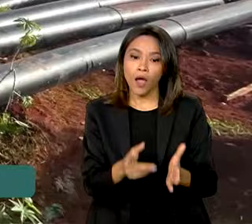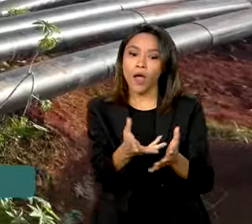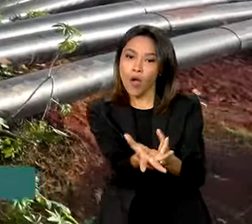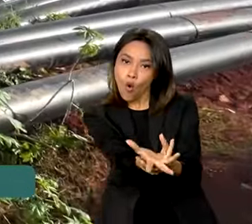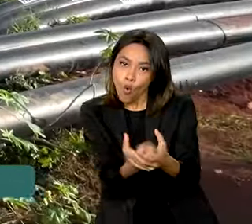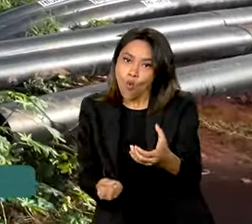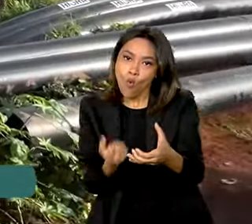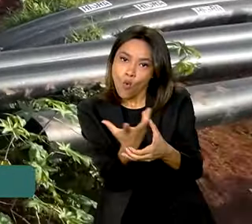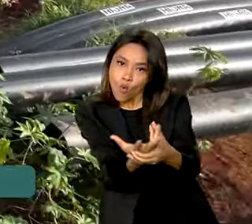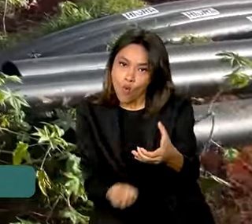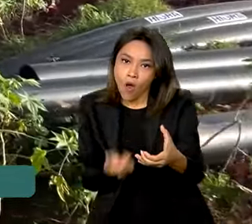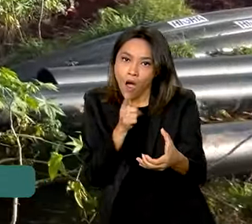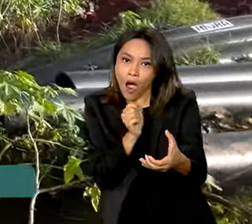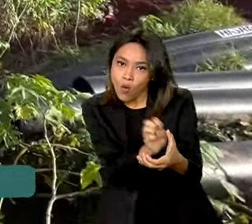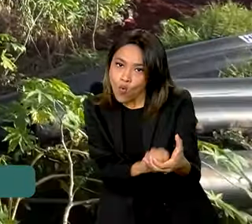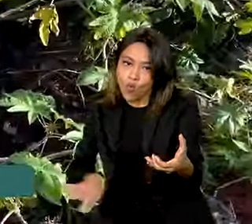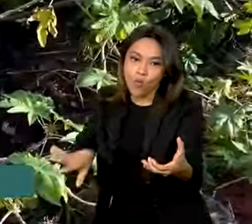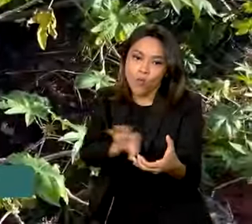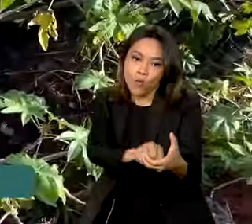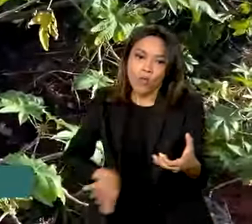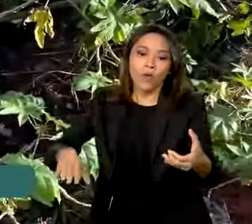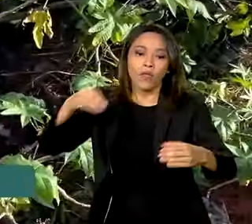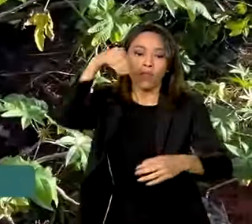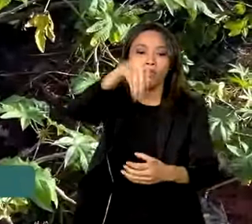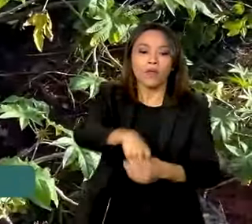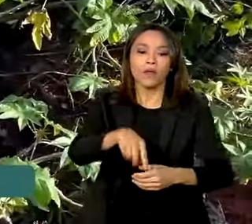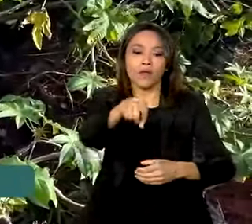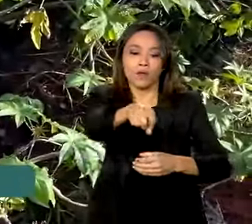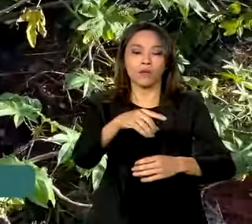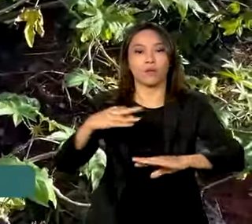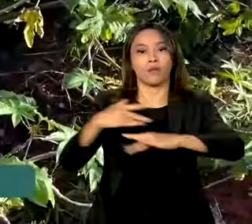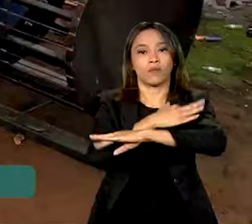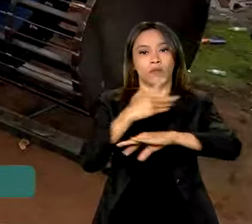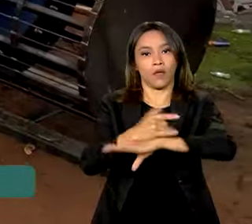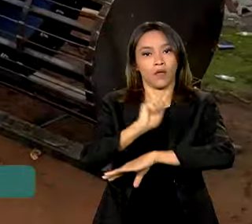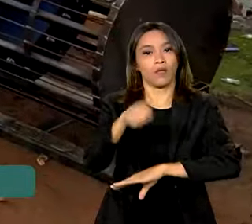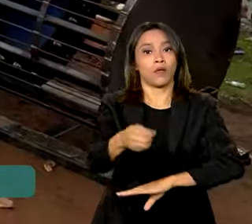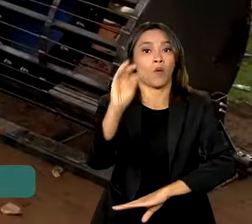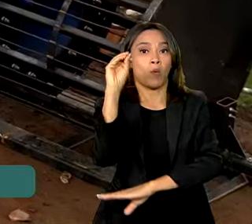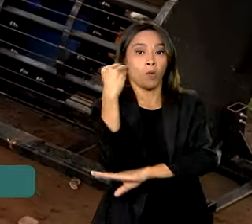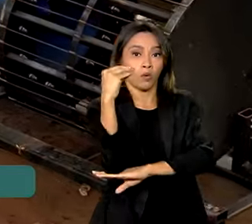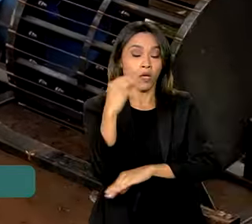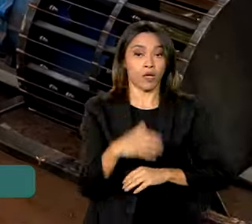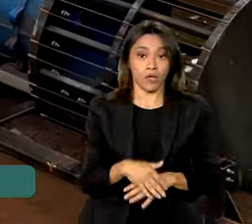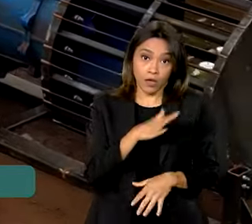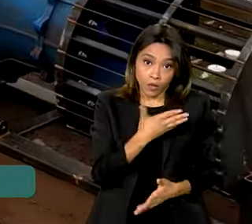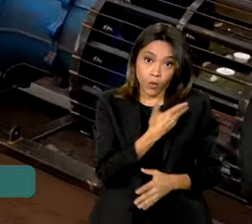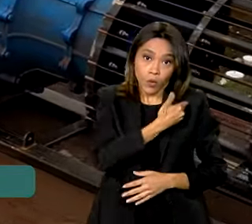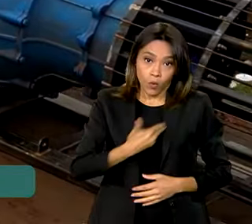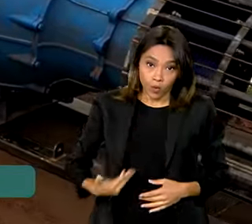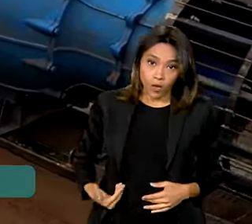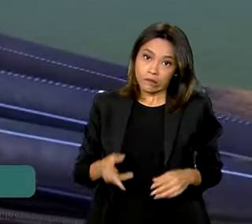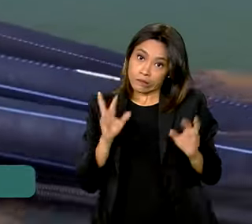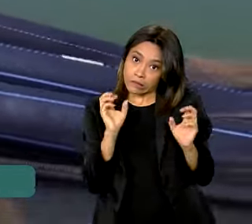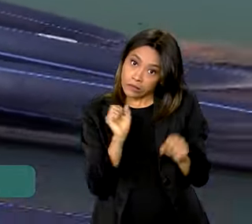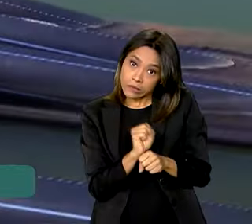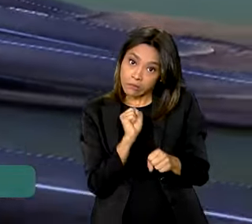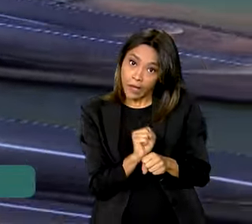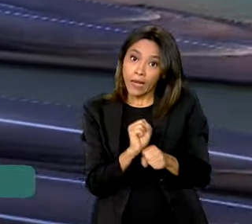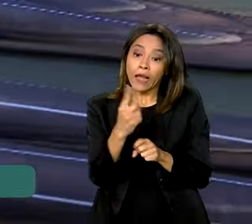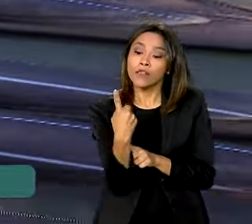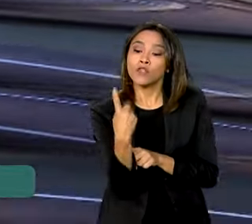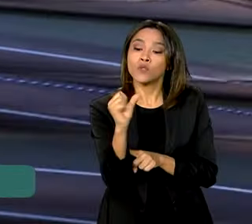nas cidades da região metropolitana de Porto Alegre. O governo espera ter 18 bombas